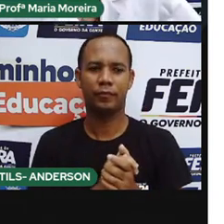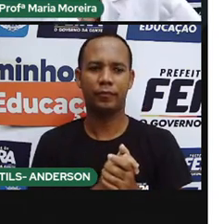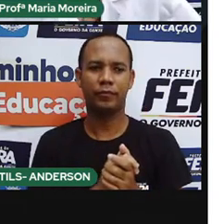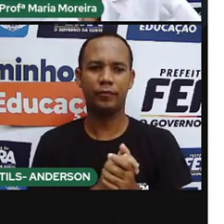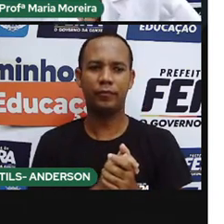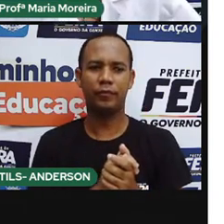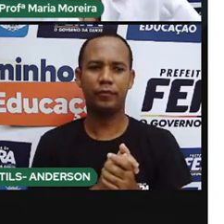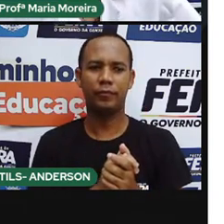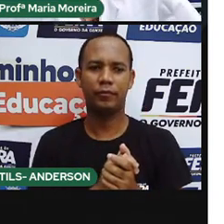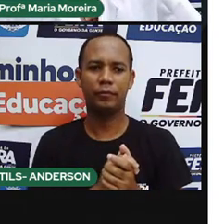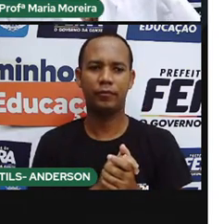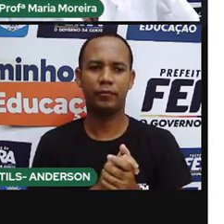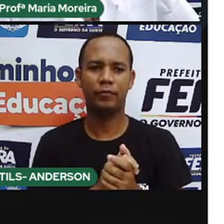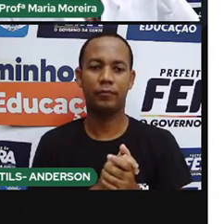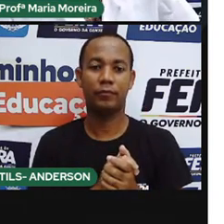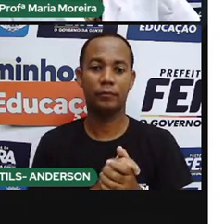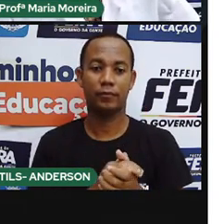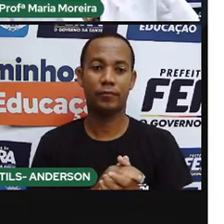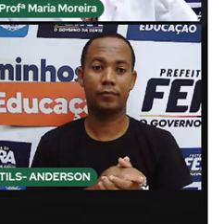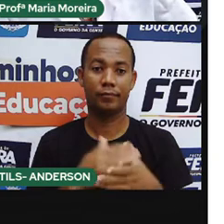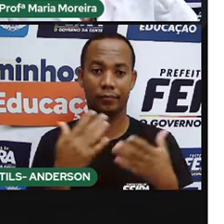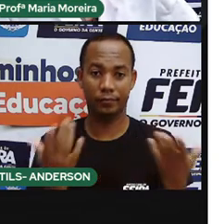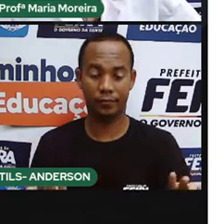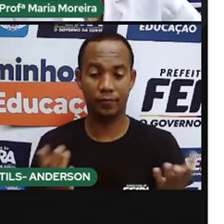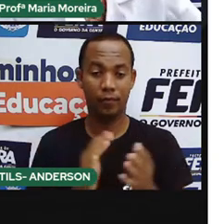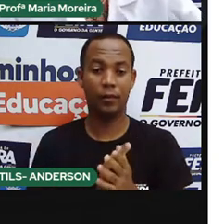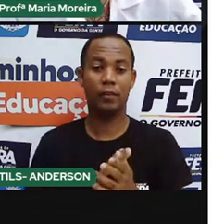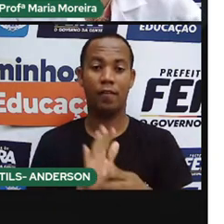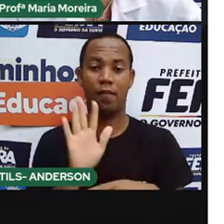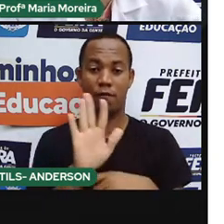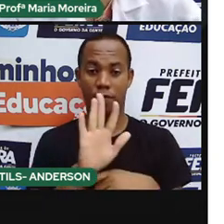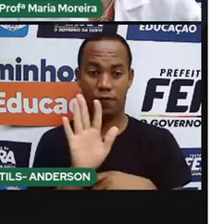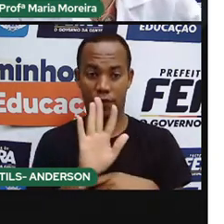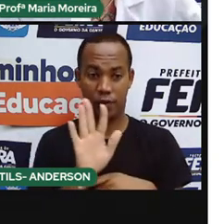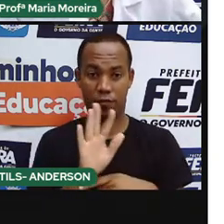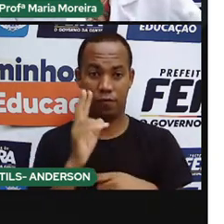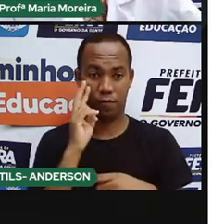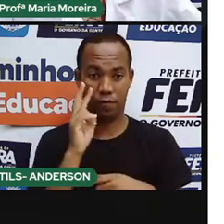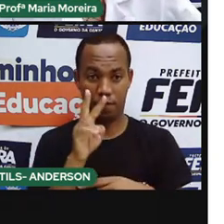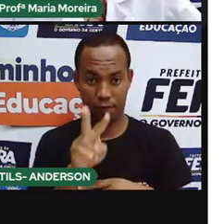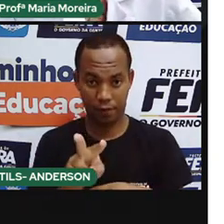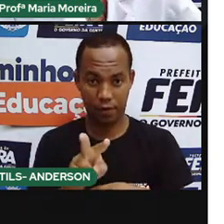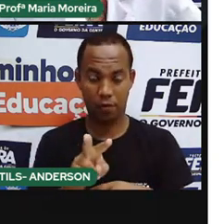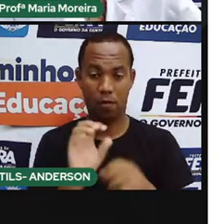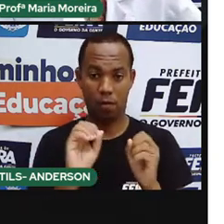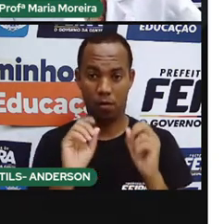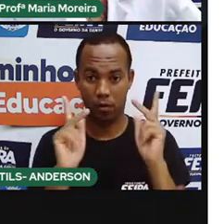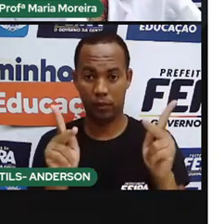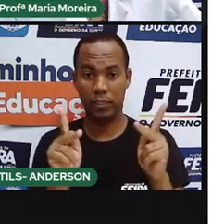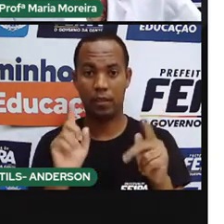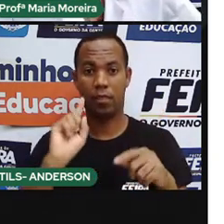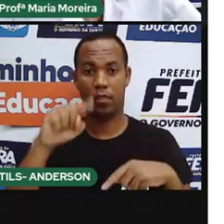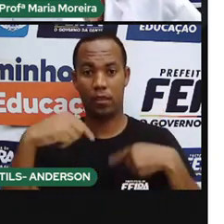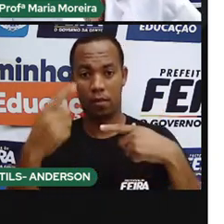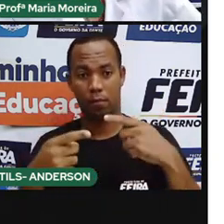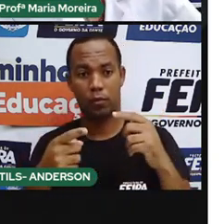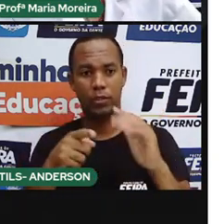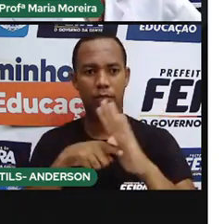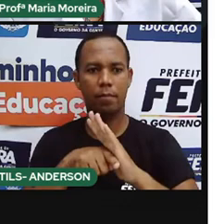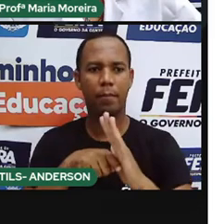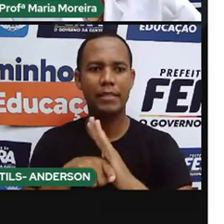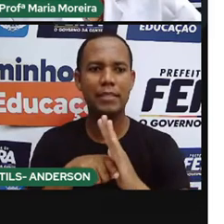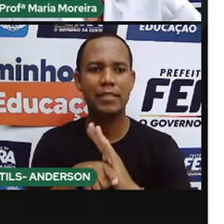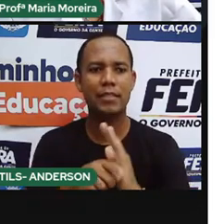Vamos lá. Bom, após assistir o vídeo, você irá realizar uma pesquisa no caderno sobre algumas palavras do nosso